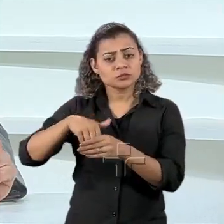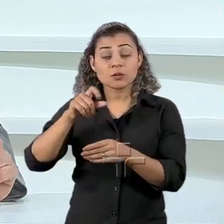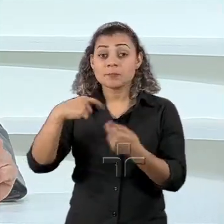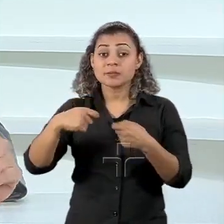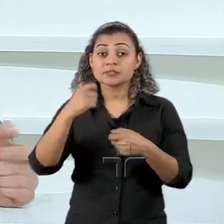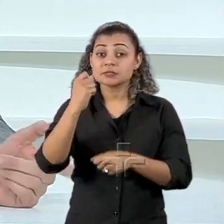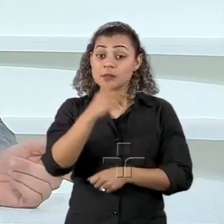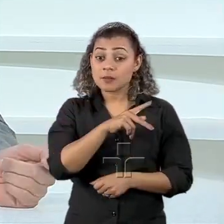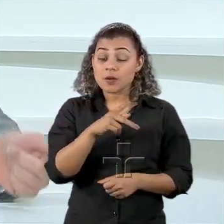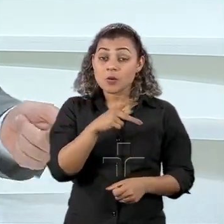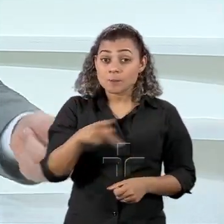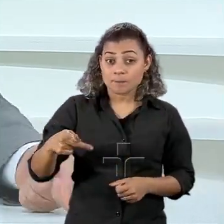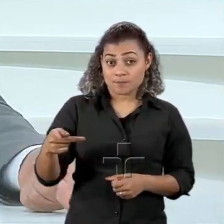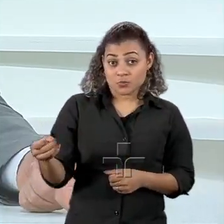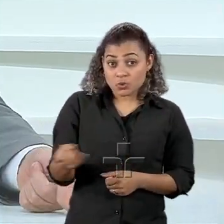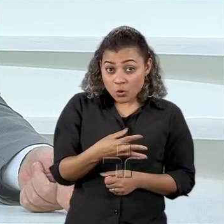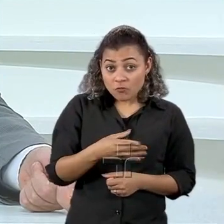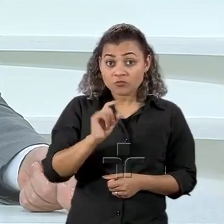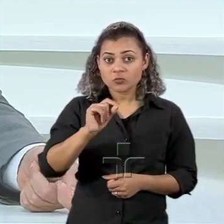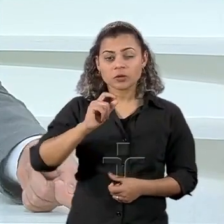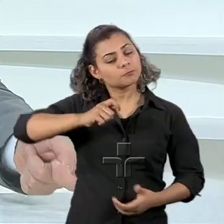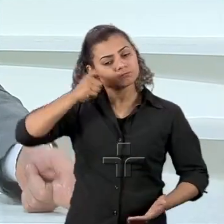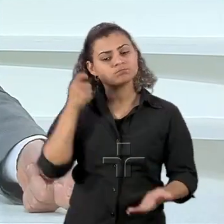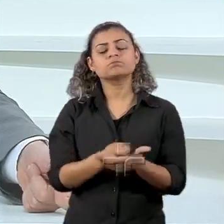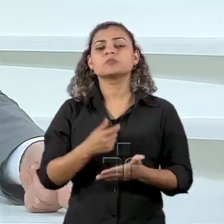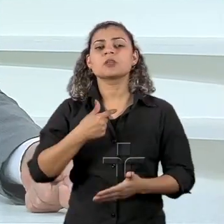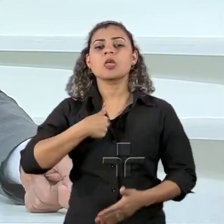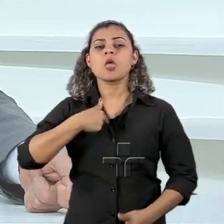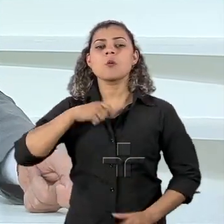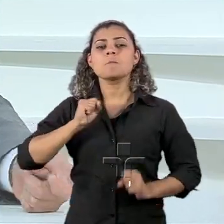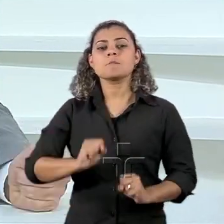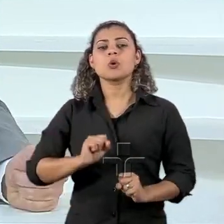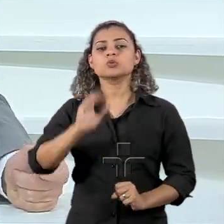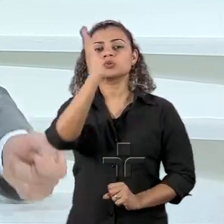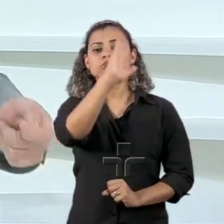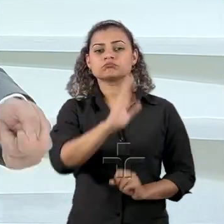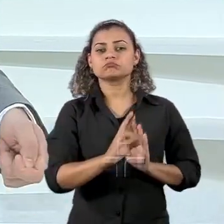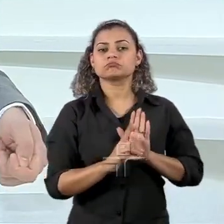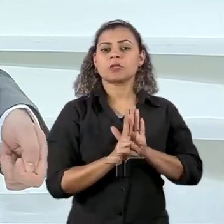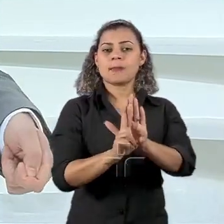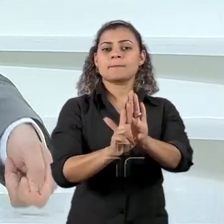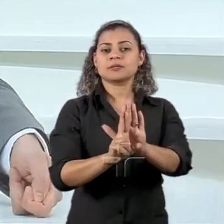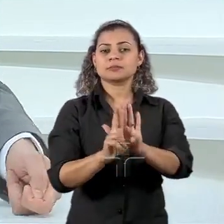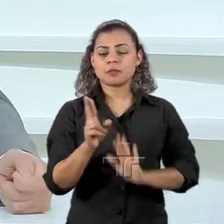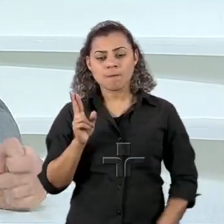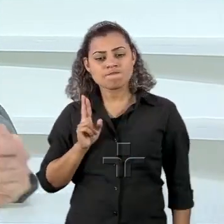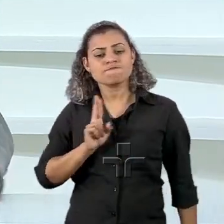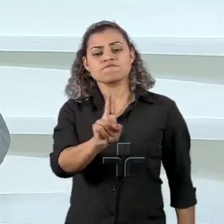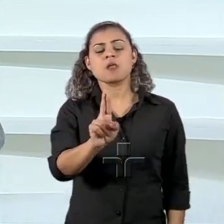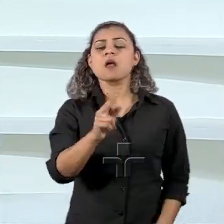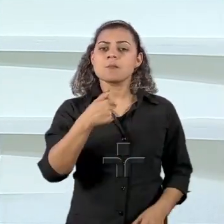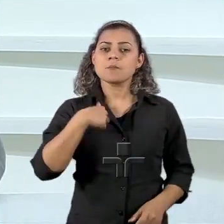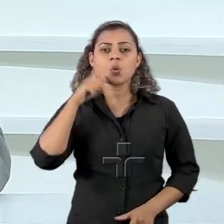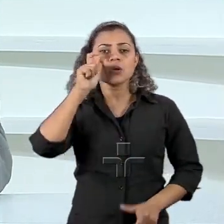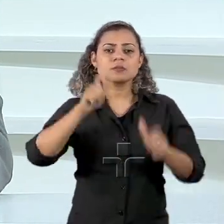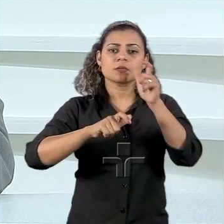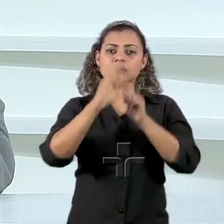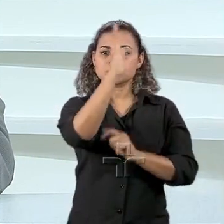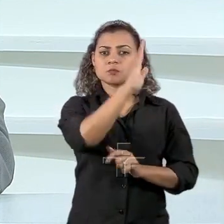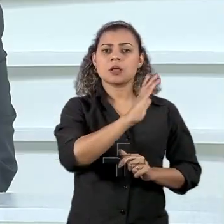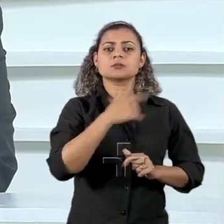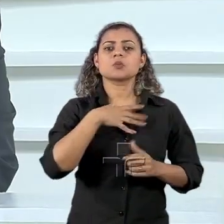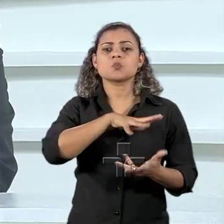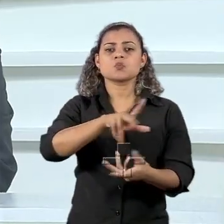o próximo governo dizer eu tenho legitimidade eu posso falar em nome do Brasil eu posso afirmar os interesses brasileiros no mundo